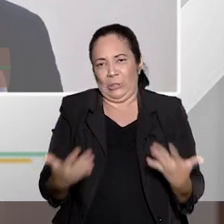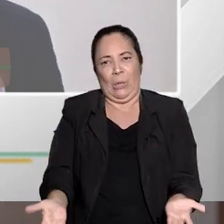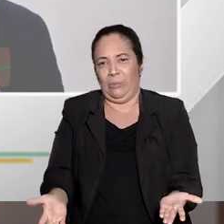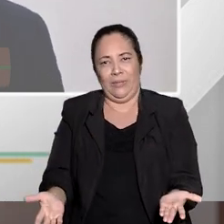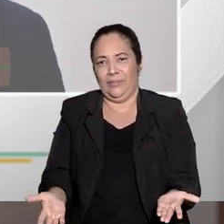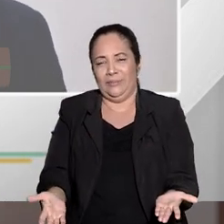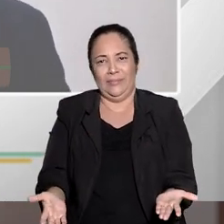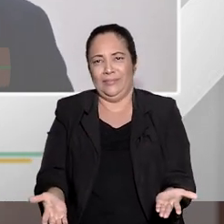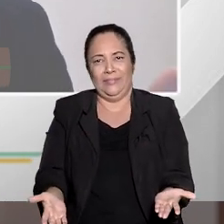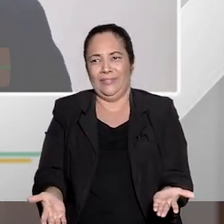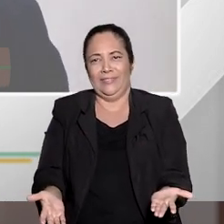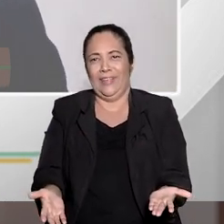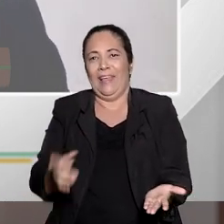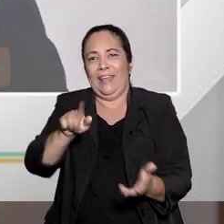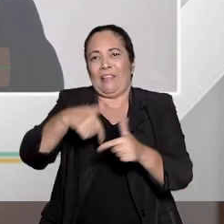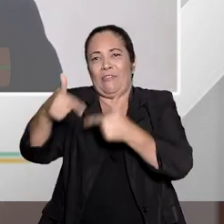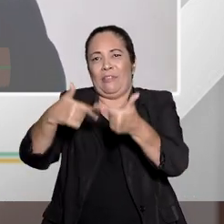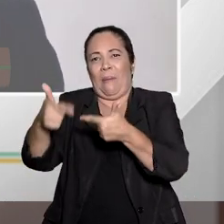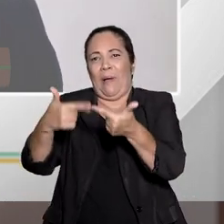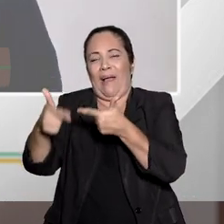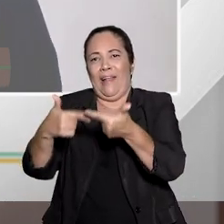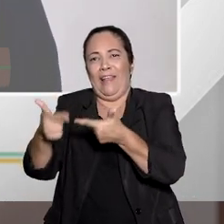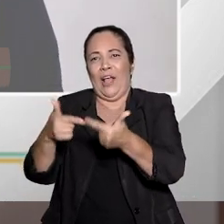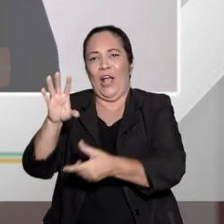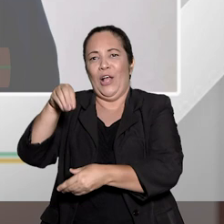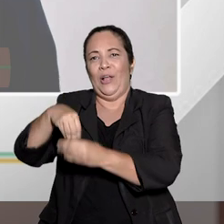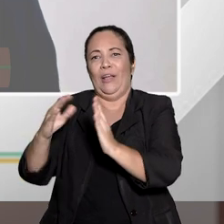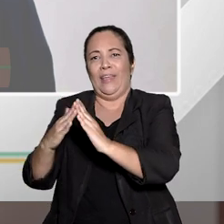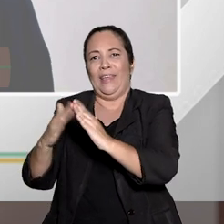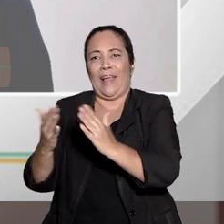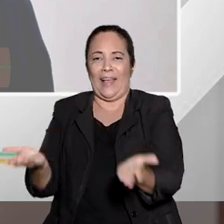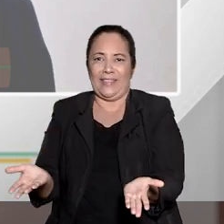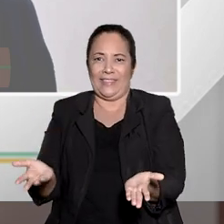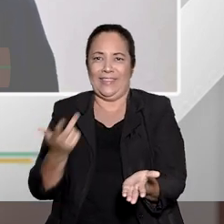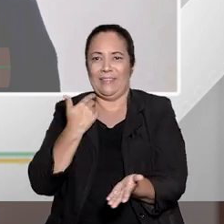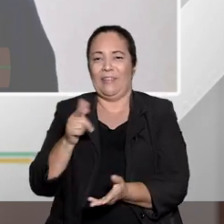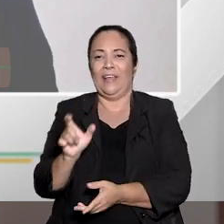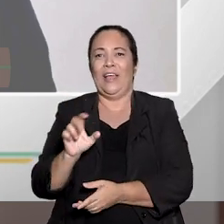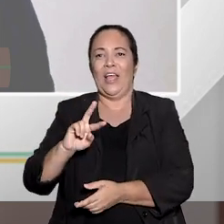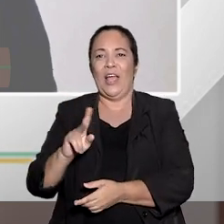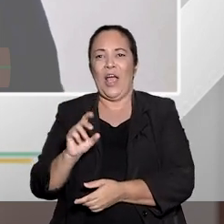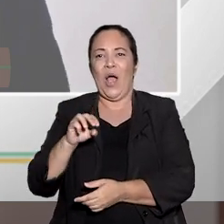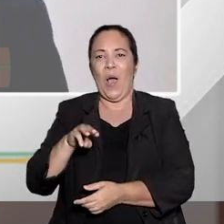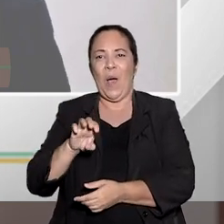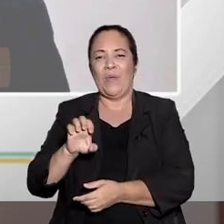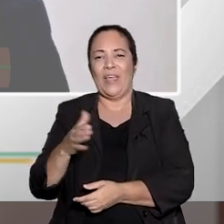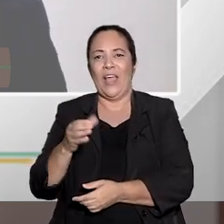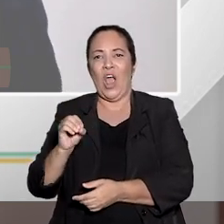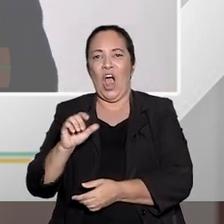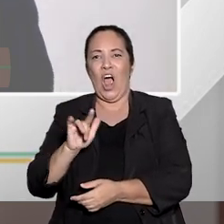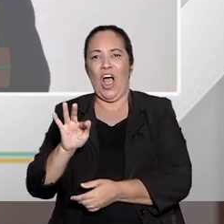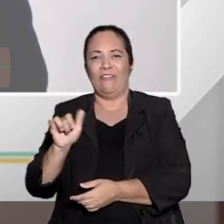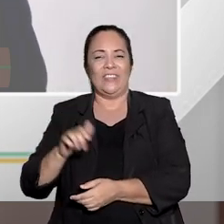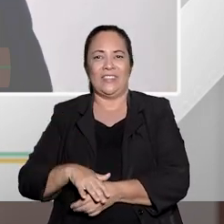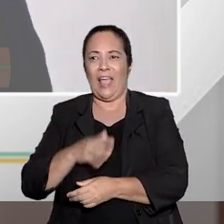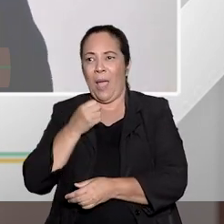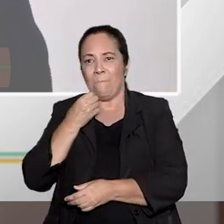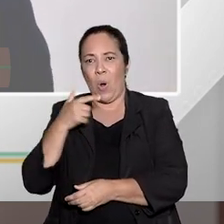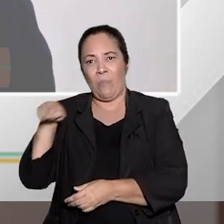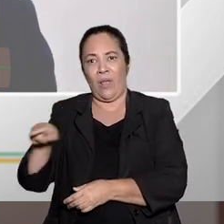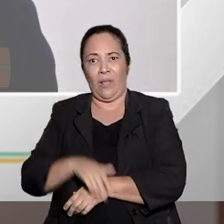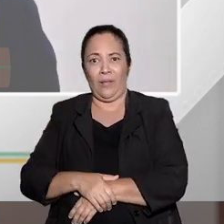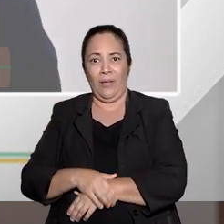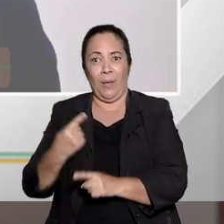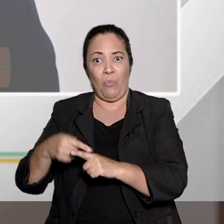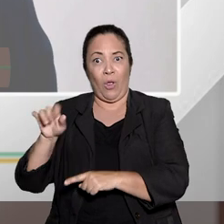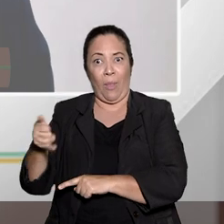um home office. Ela estava praticando o tráfico de drogas em casa. Deixá-la em casa era exatamente o ponto de venda, entendeu?